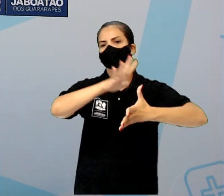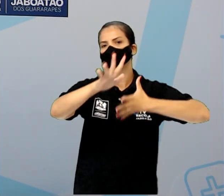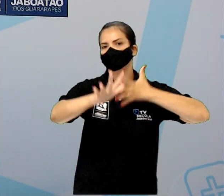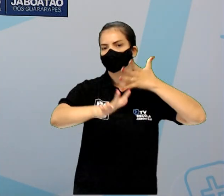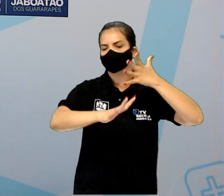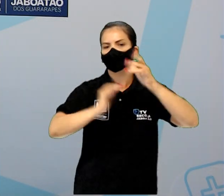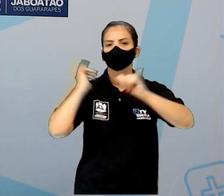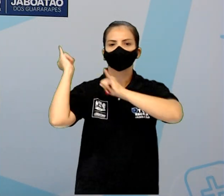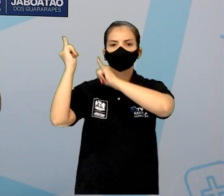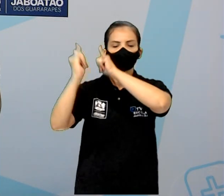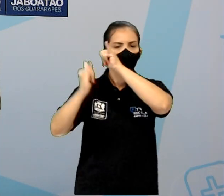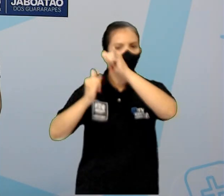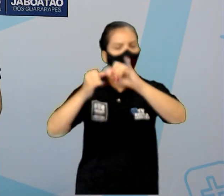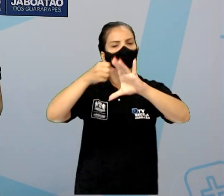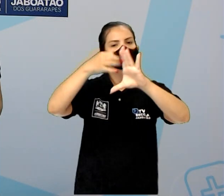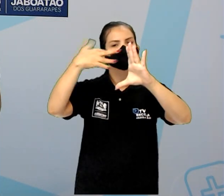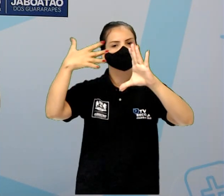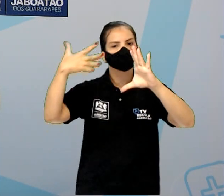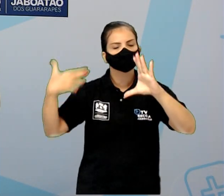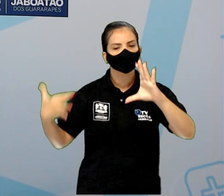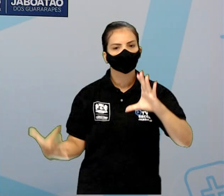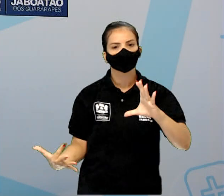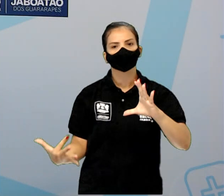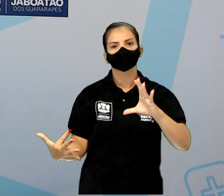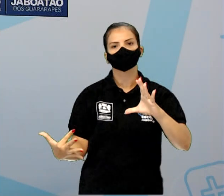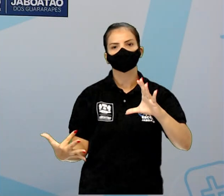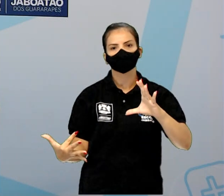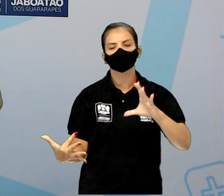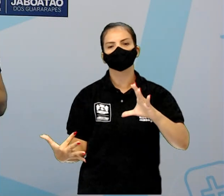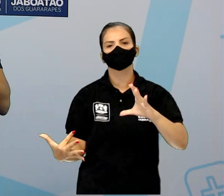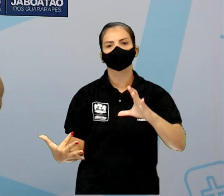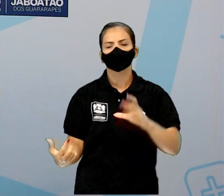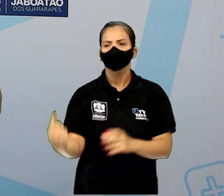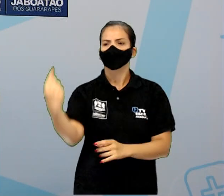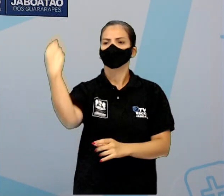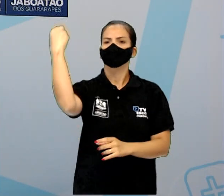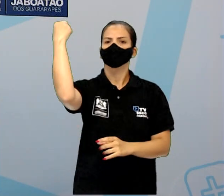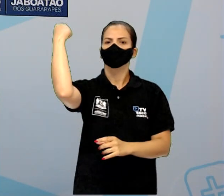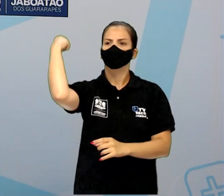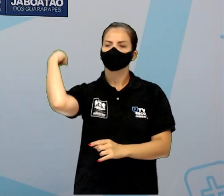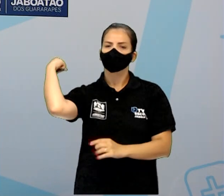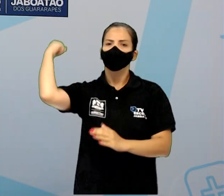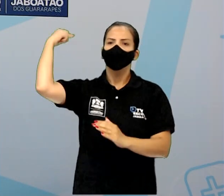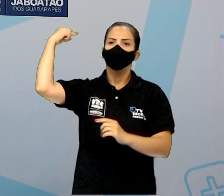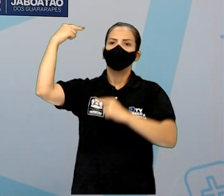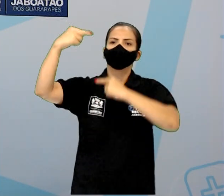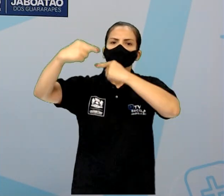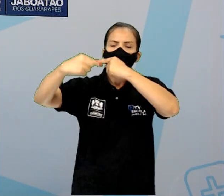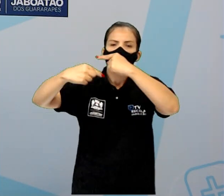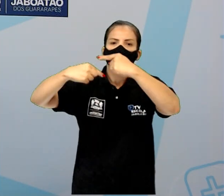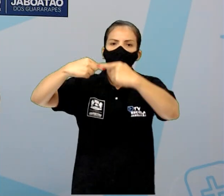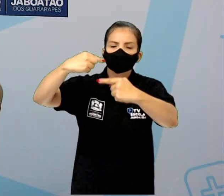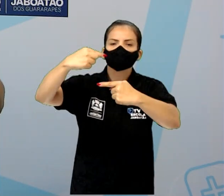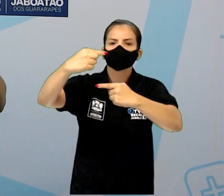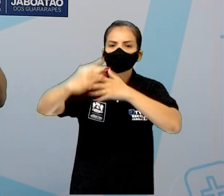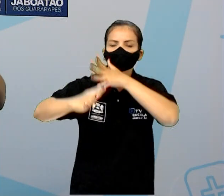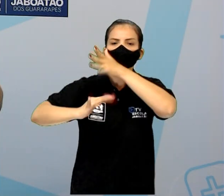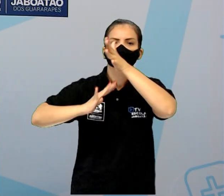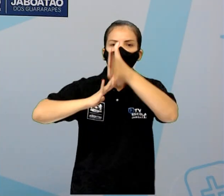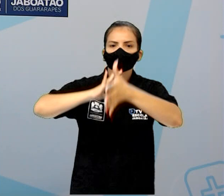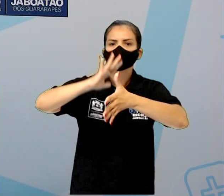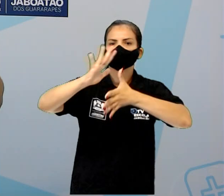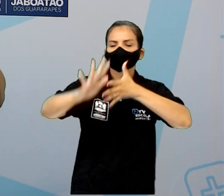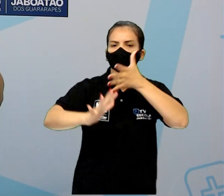Ela vem passada pelos tempos, oralmente, e hoje tem registro disso. Então, fica mais